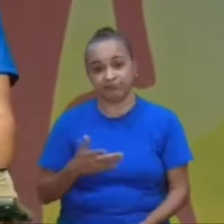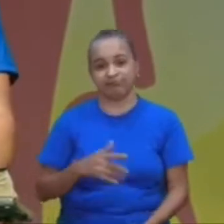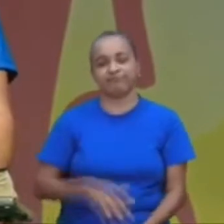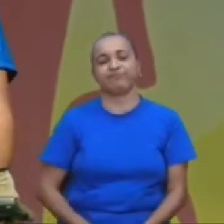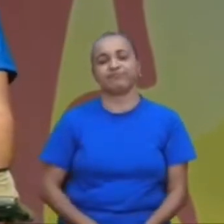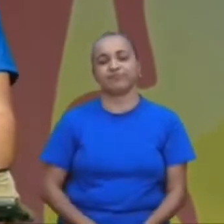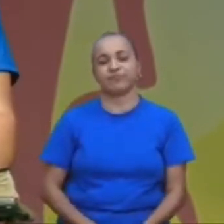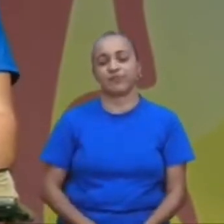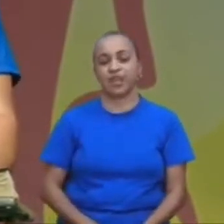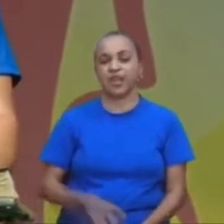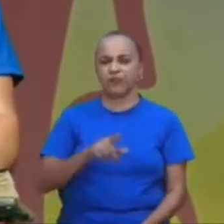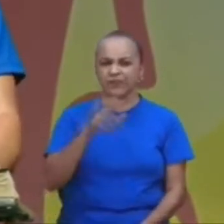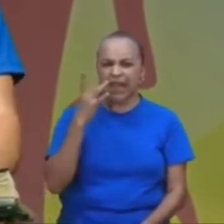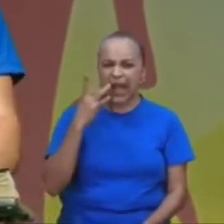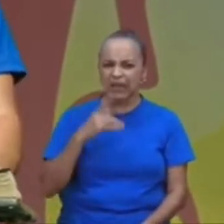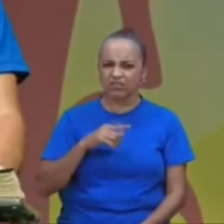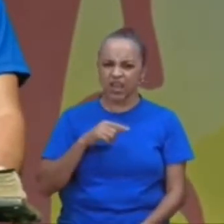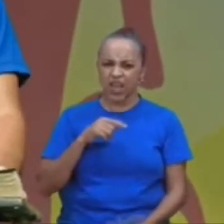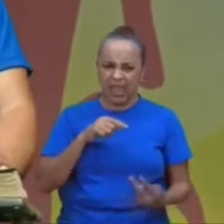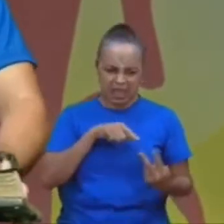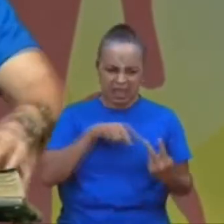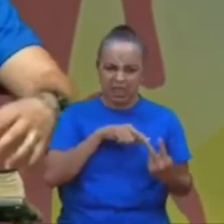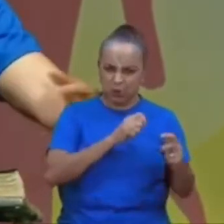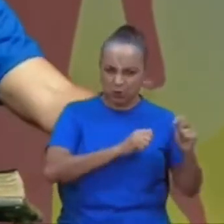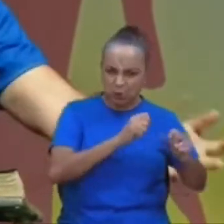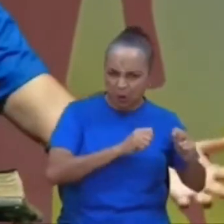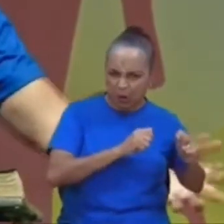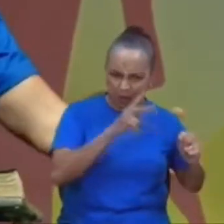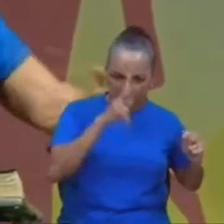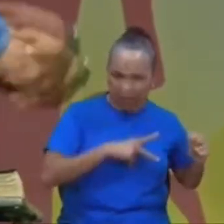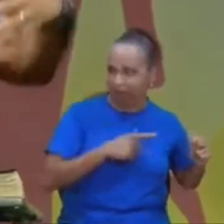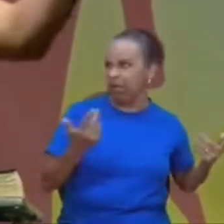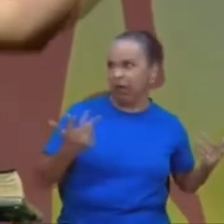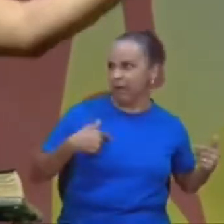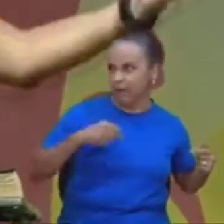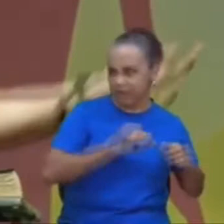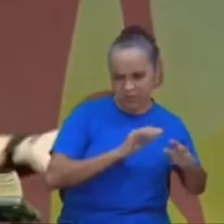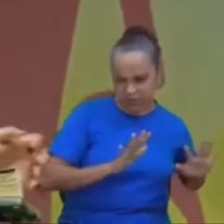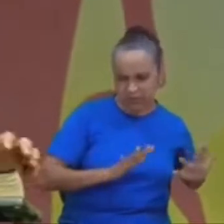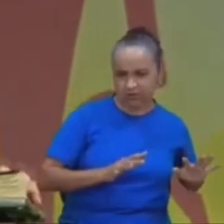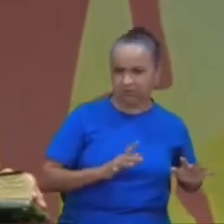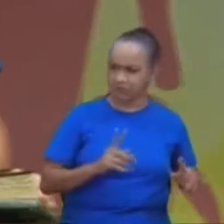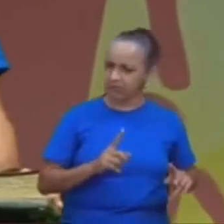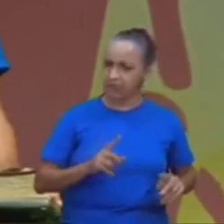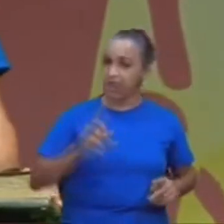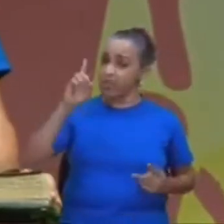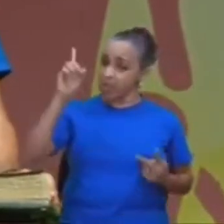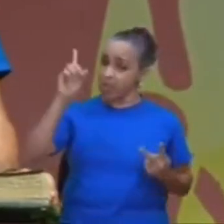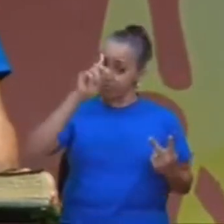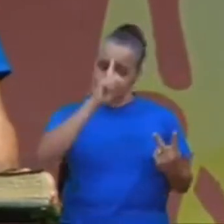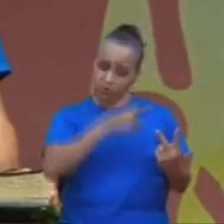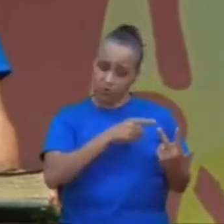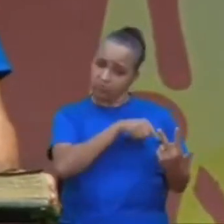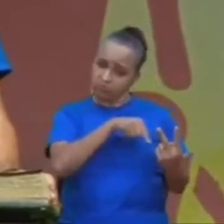se eles controlassem a vida, eles diziam, não, eu tenho uma vida aqui, eu tenho uma beia, vou fazer isso, eu vou fazer aquilo e tal, mas não,